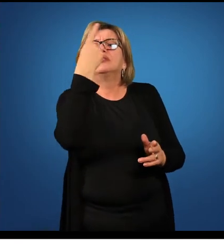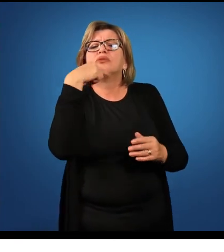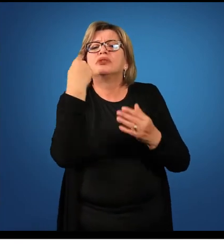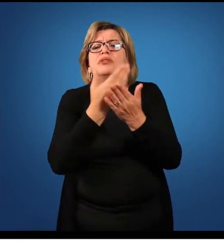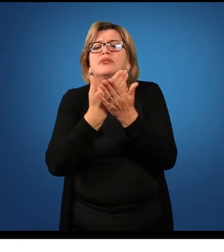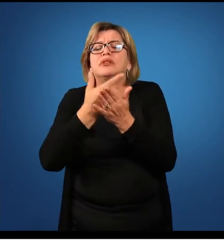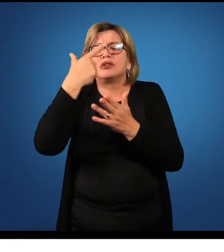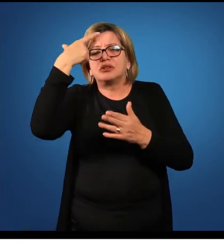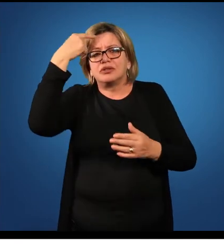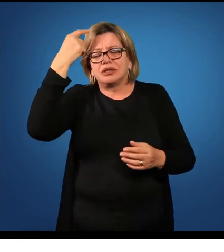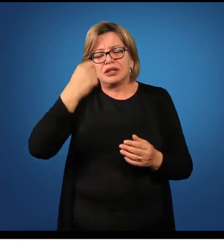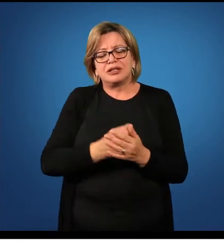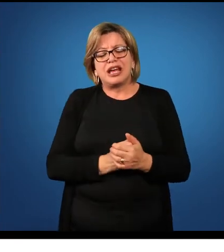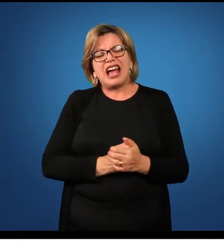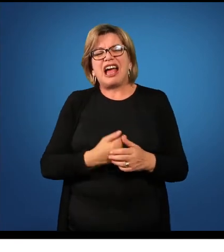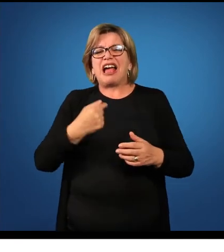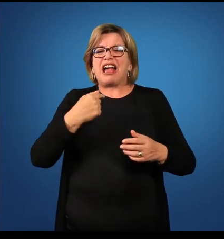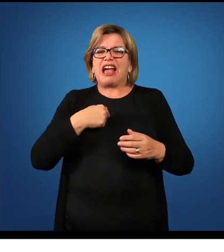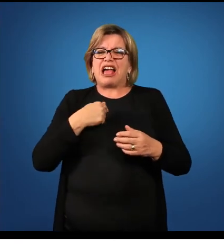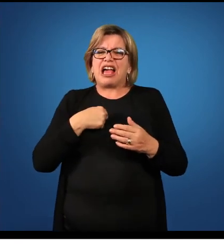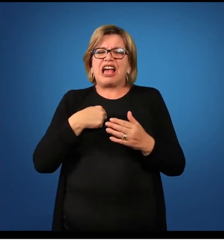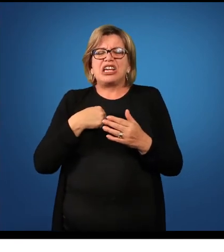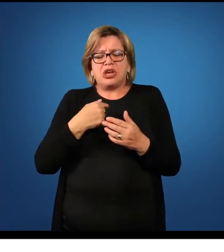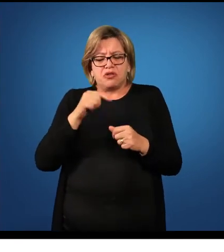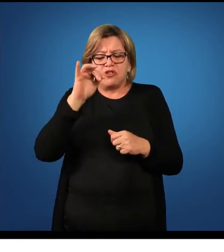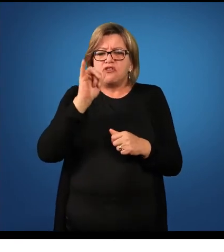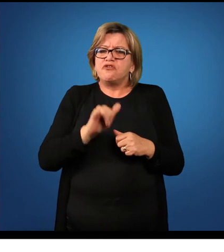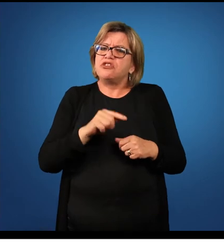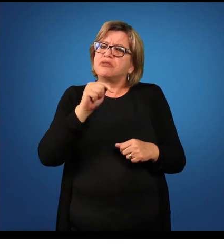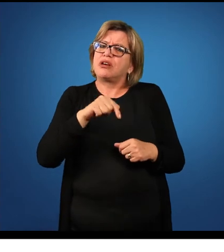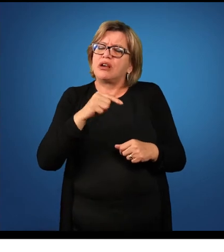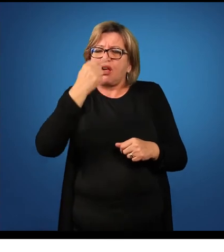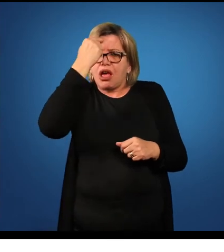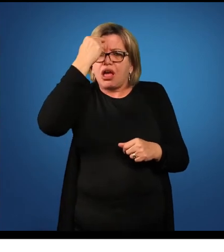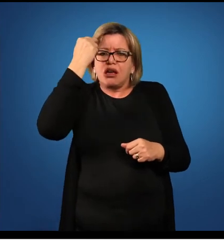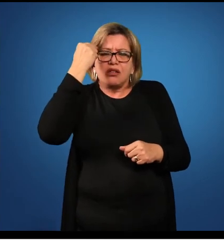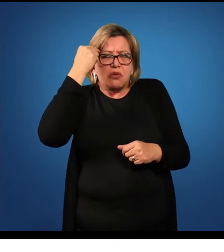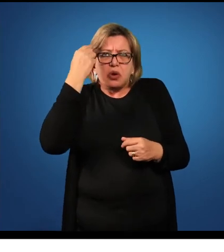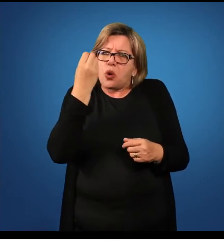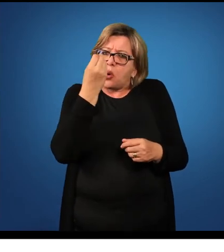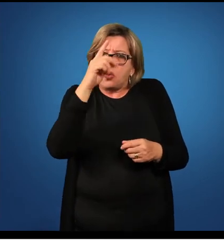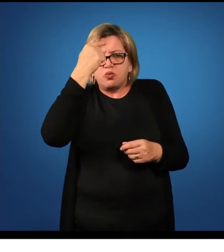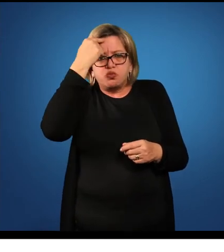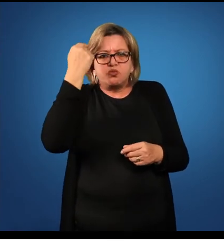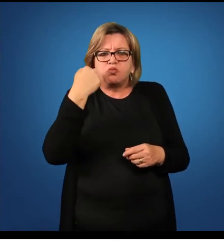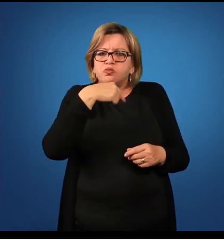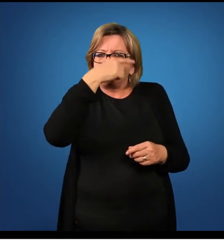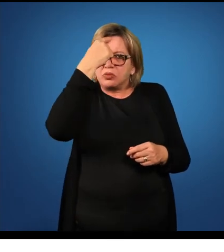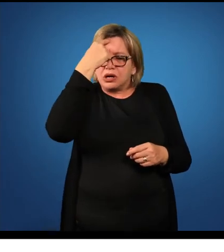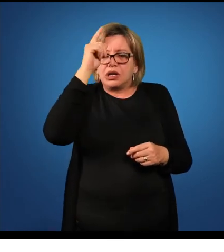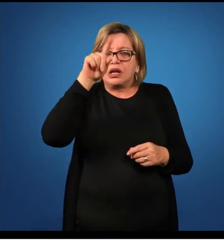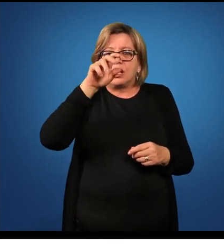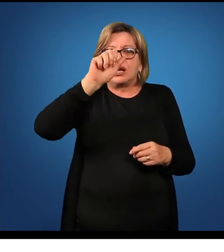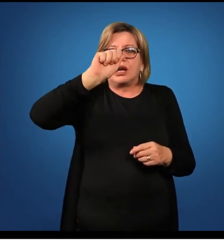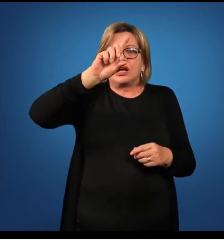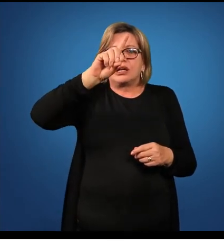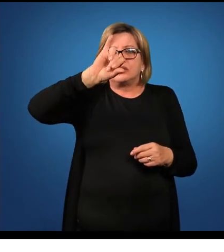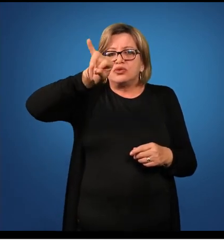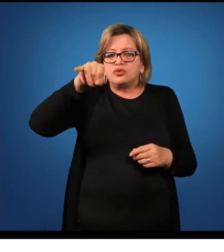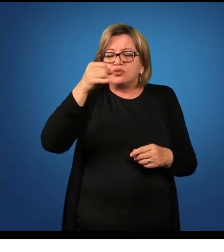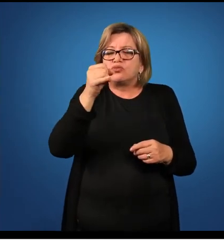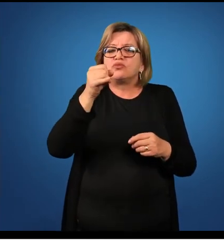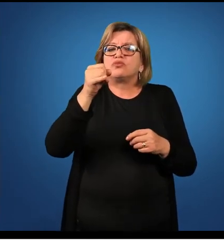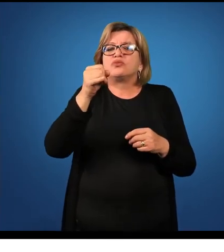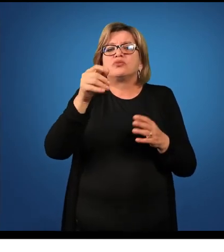ficará aqui estarei aqui durante por 15 minutos por uma hora isso adjunto adverbial de tempo por quanto